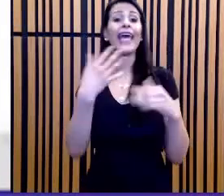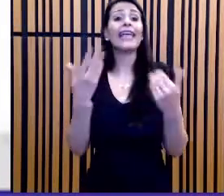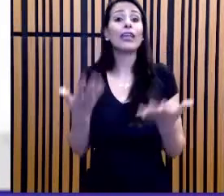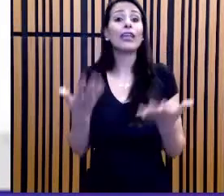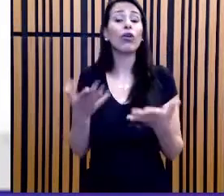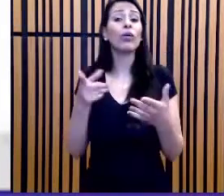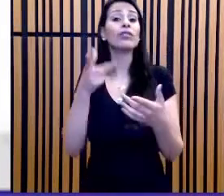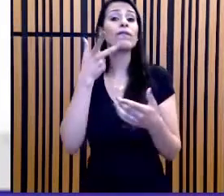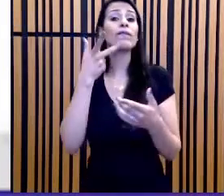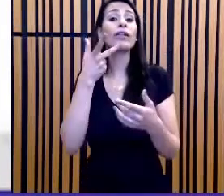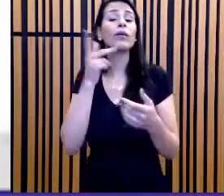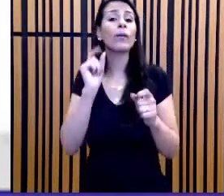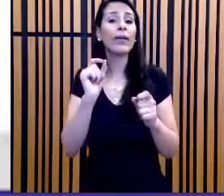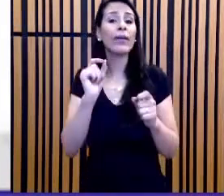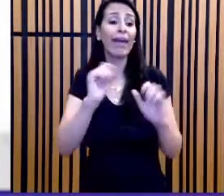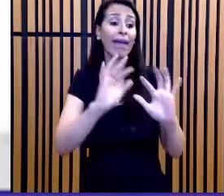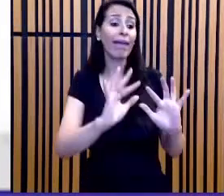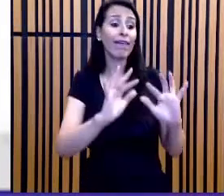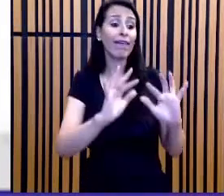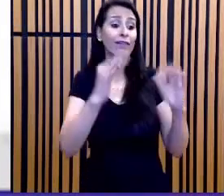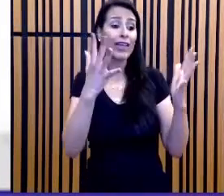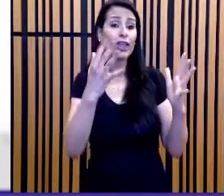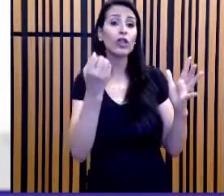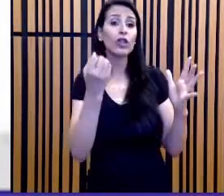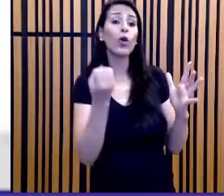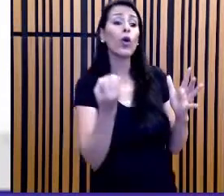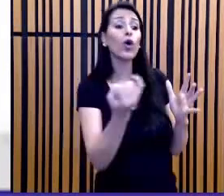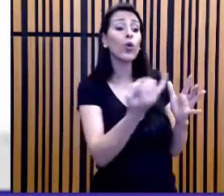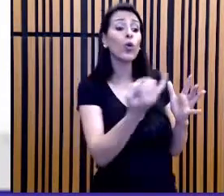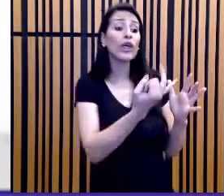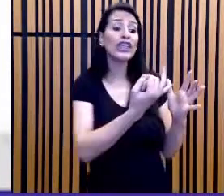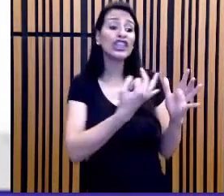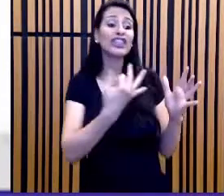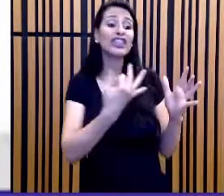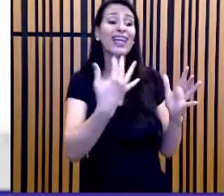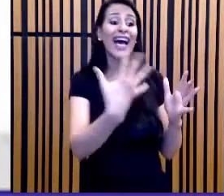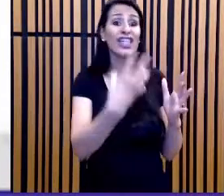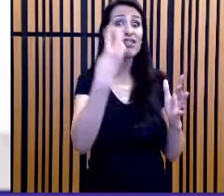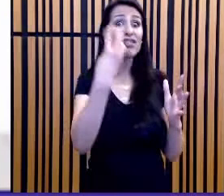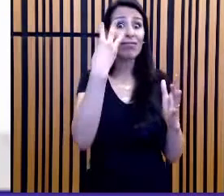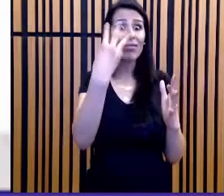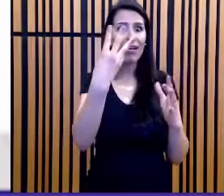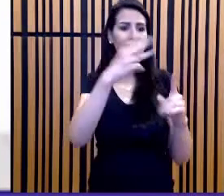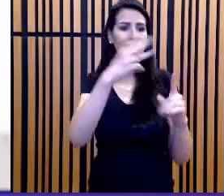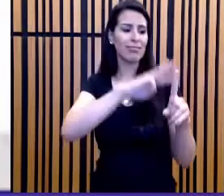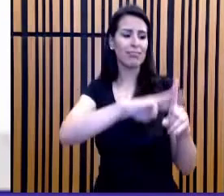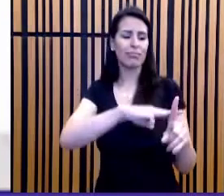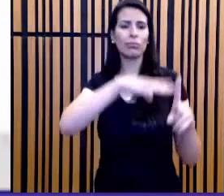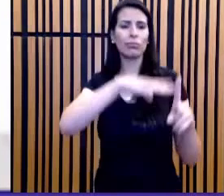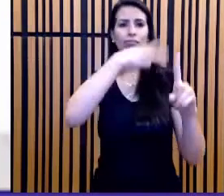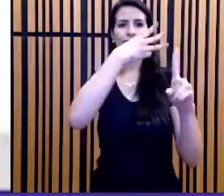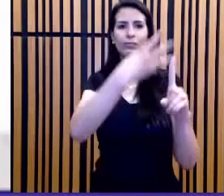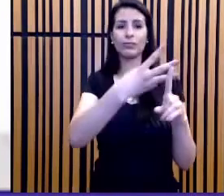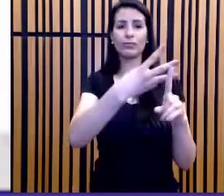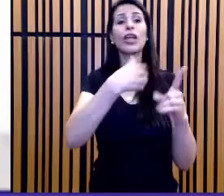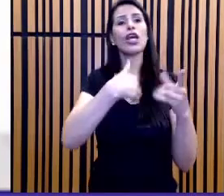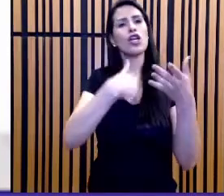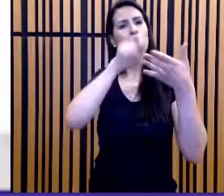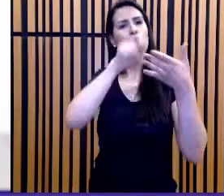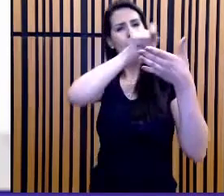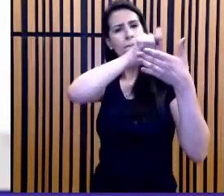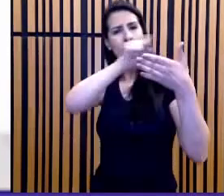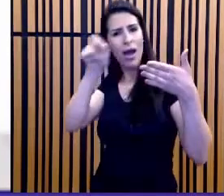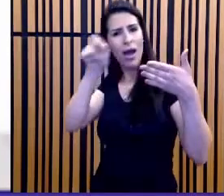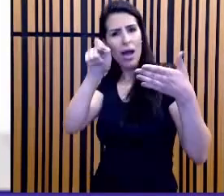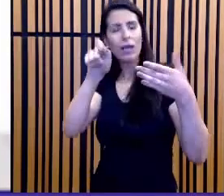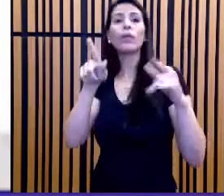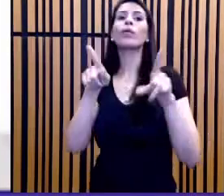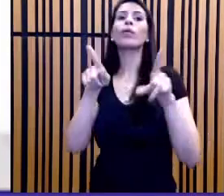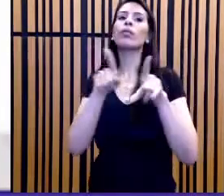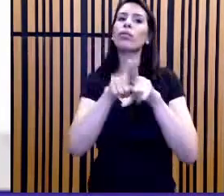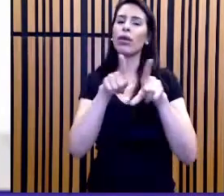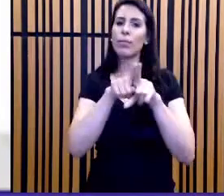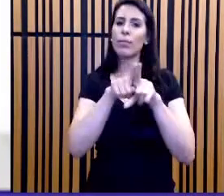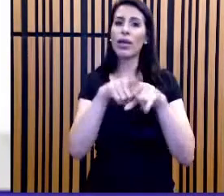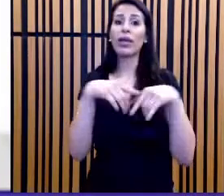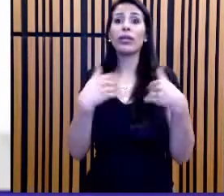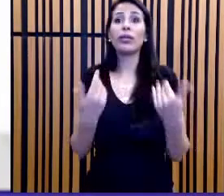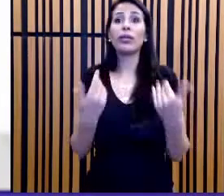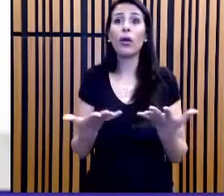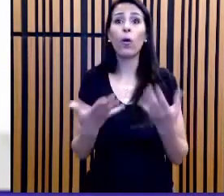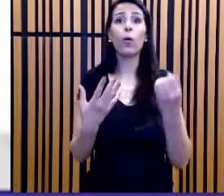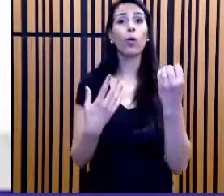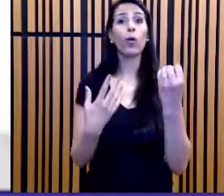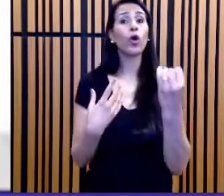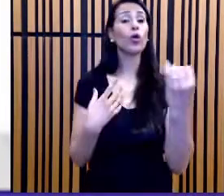número de visitantes no evento fica multiplicada por três. Eu vou destacar o triplicado também. Observe, número de visitantes,